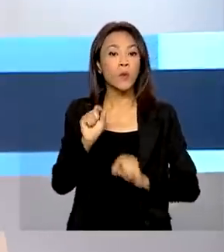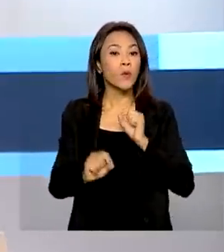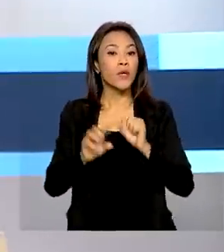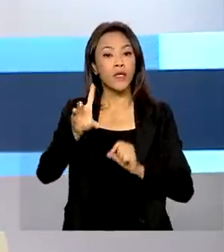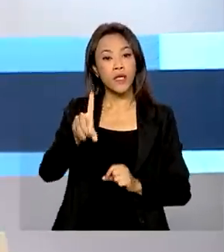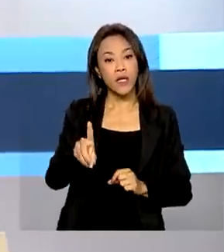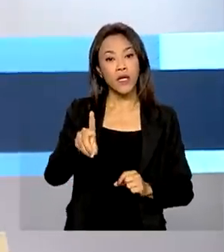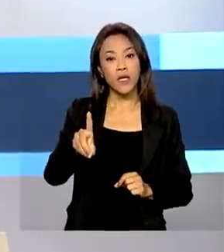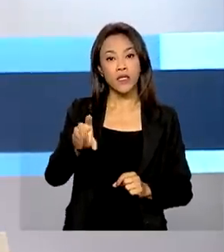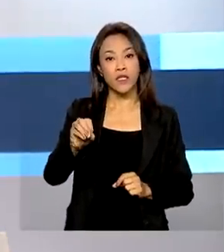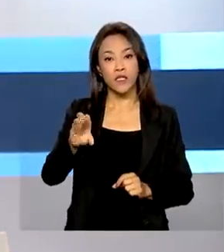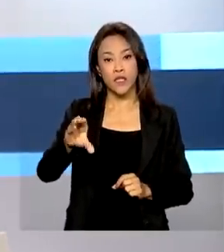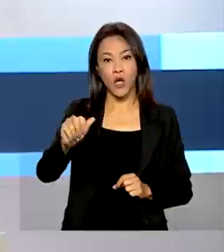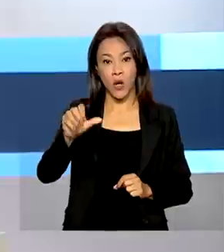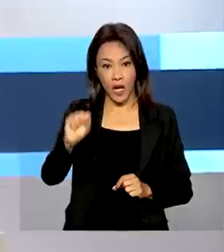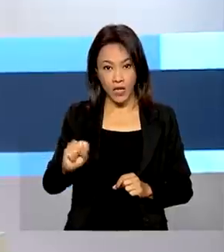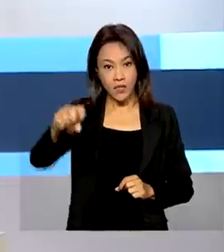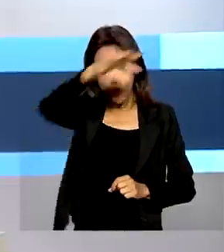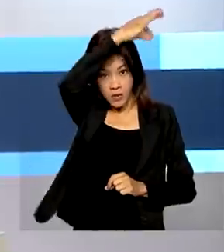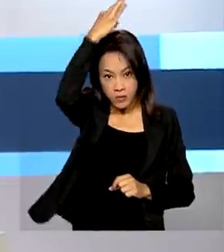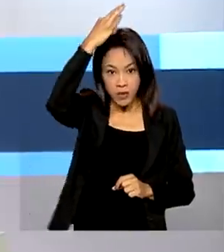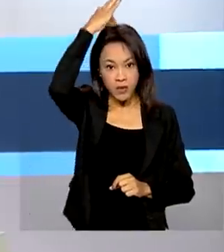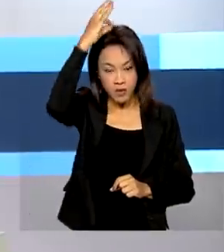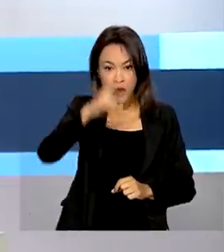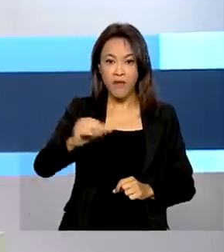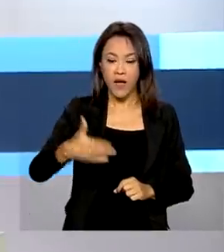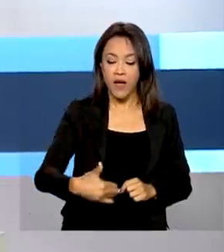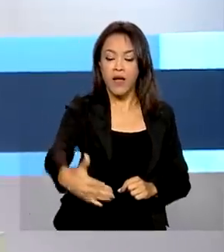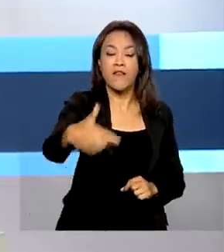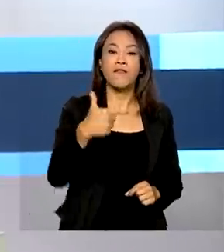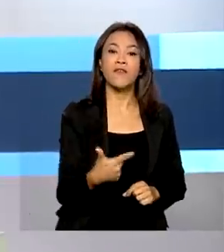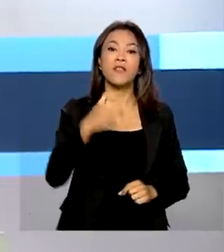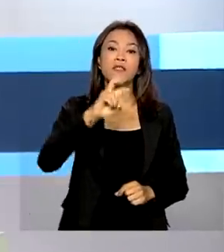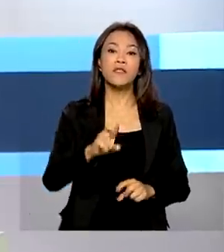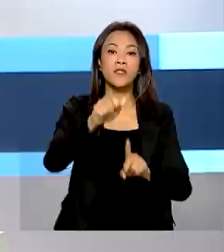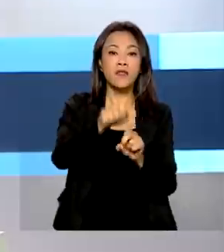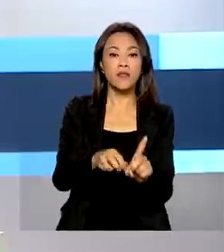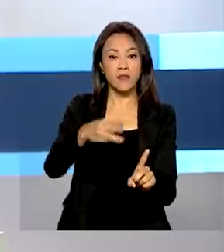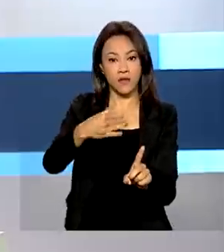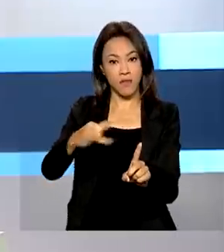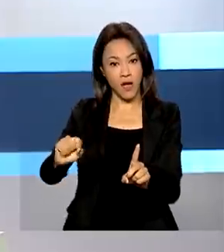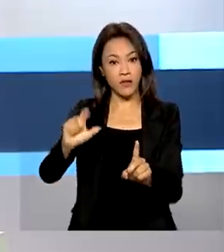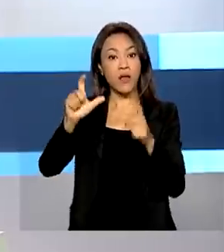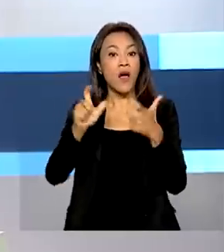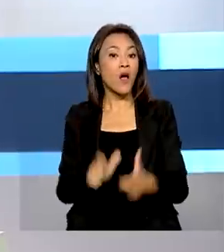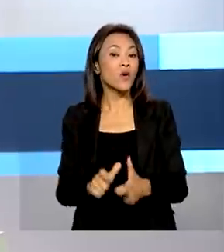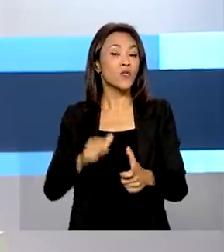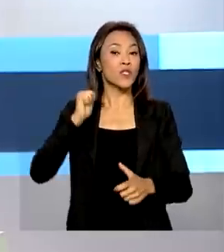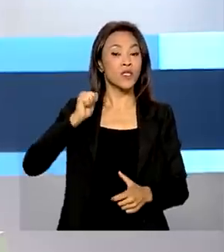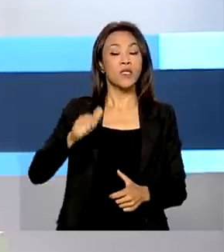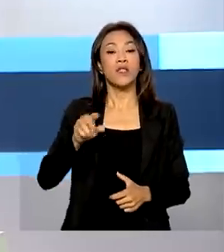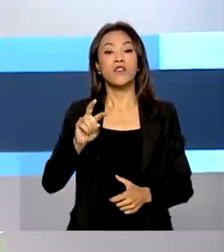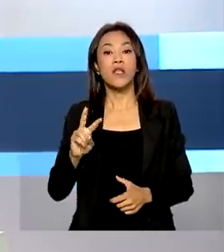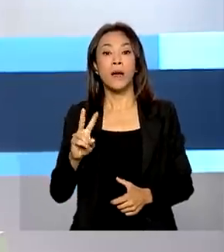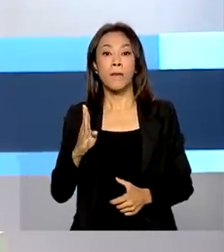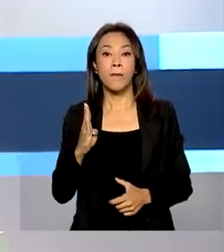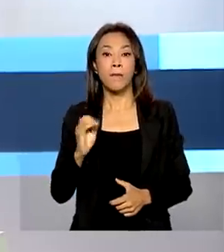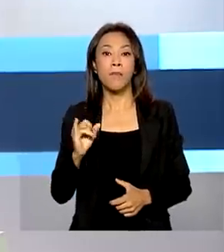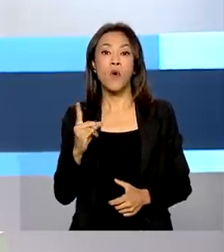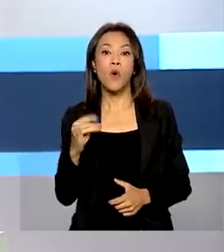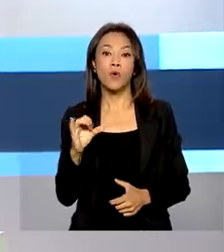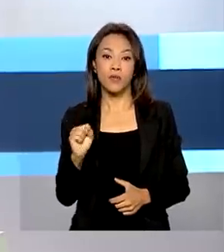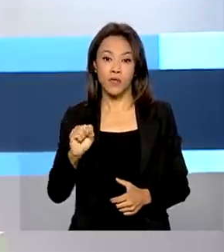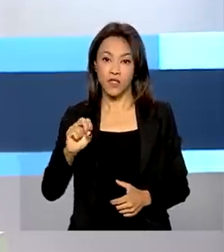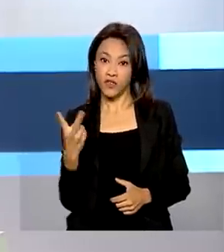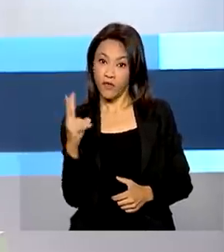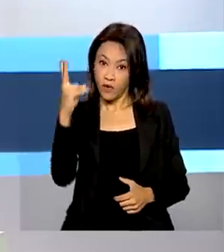será realizado no dia 25 de março na Bolsa de Valores B3, em São Paulo. Essa será a primeira desestatização portuária da